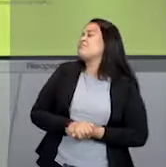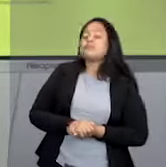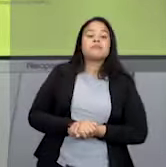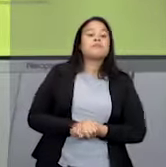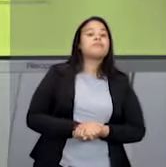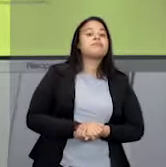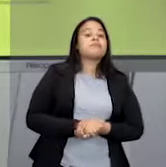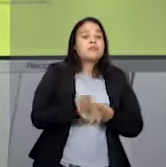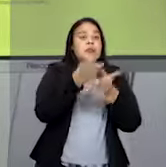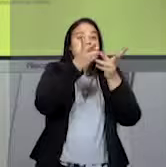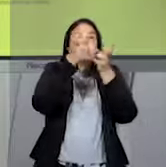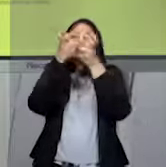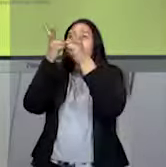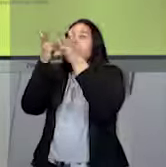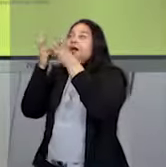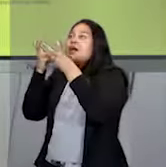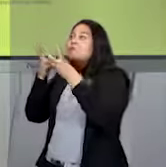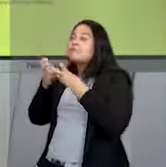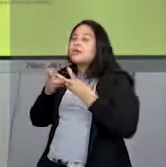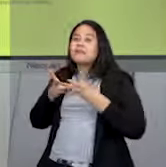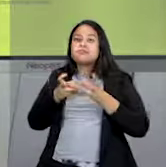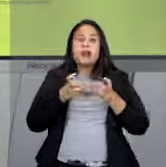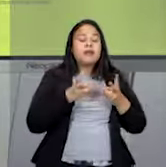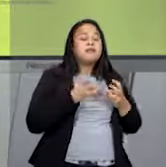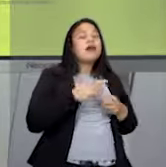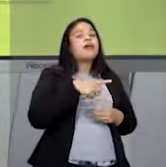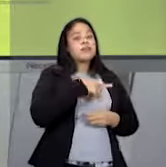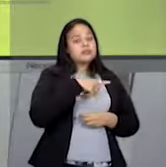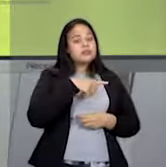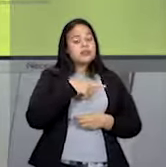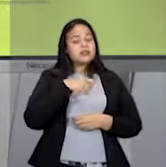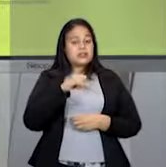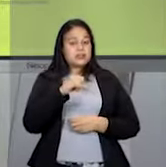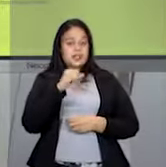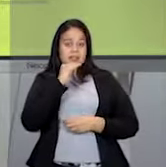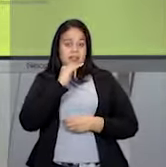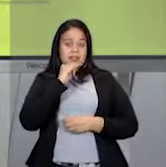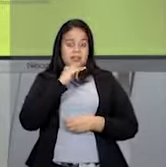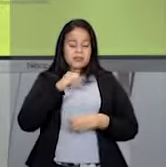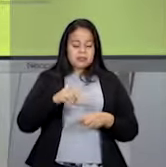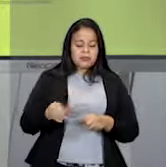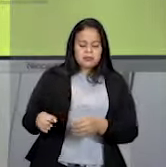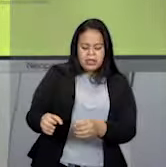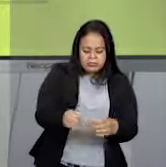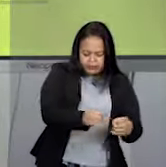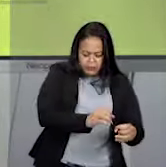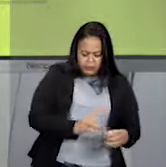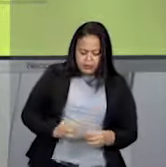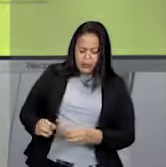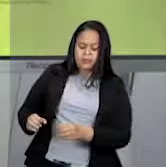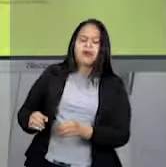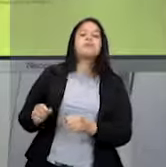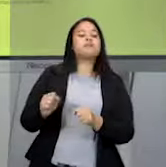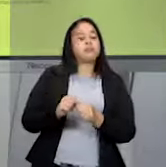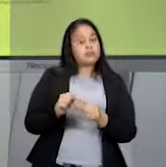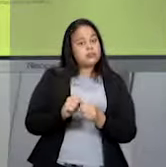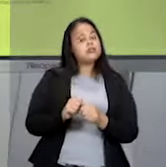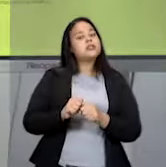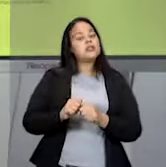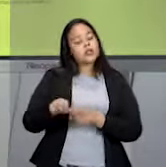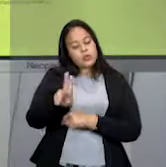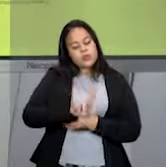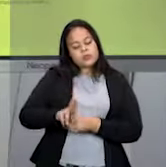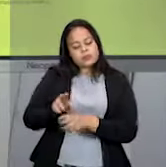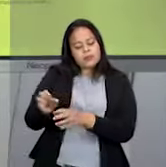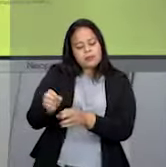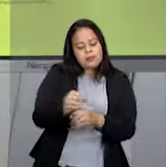recurso que a natureza te oferece. Se no ambiente nós teremos muitos pedregulhos, nós vamos fazer um trabalho com